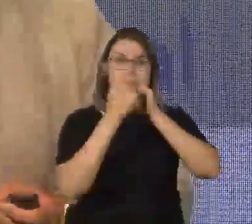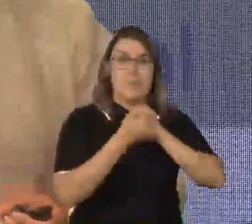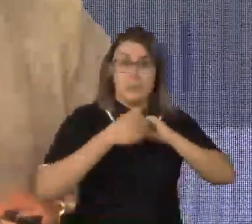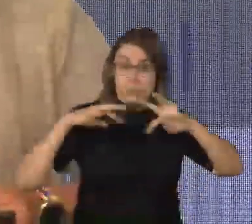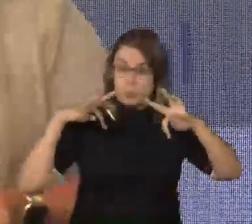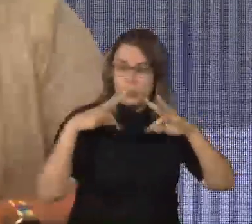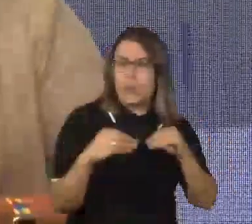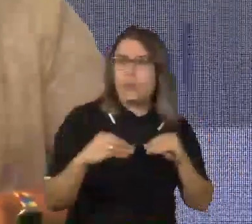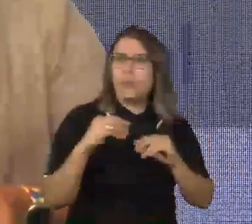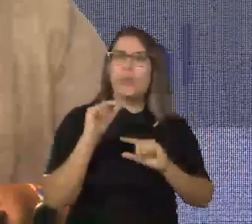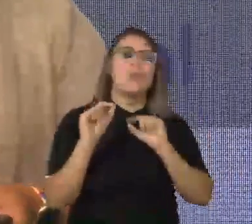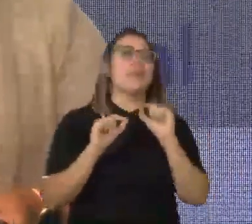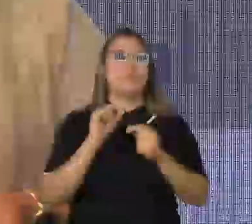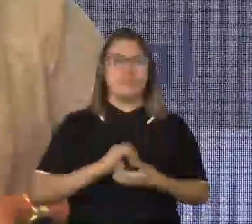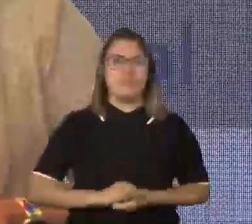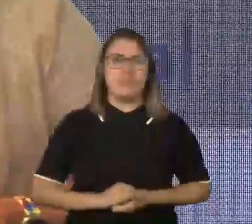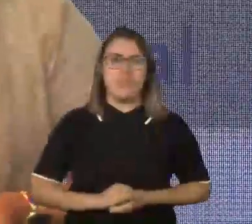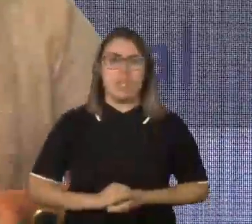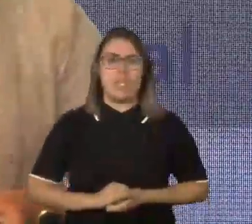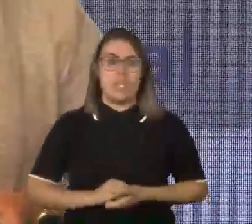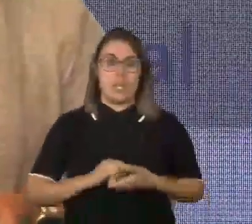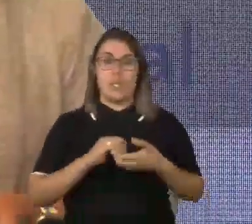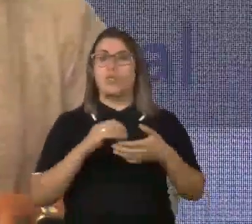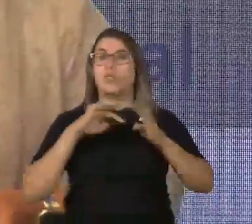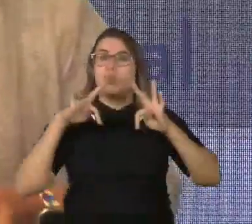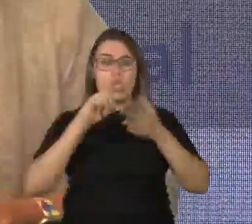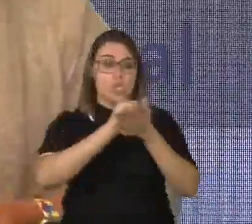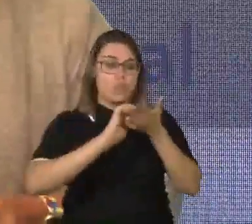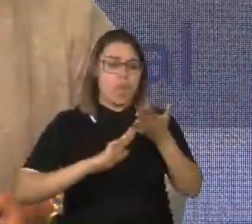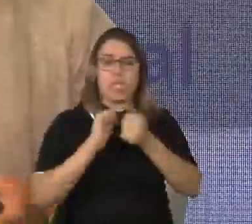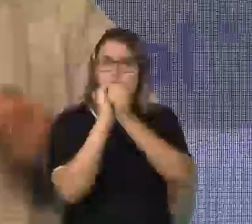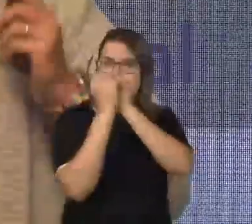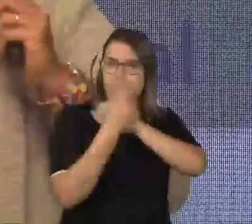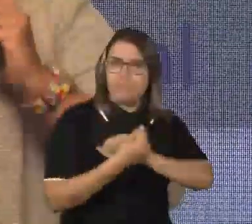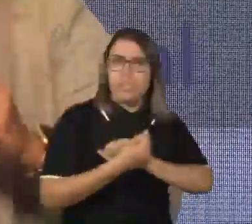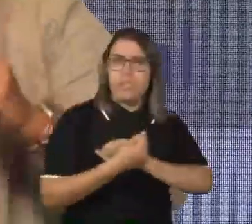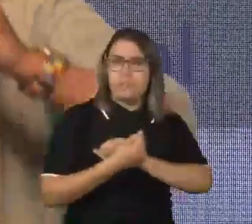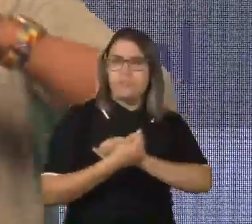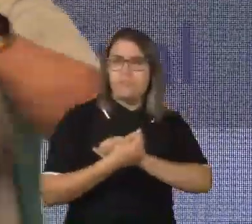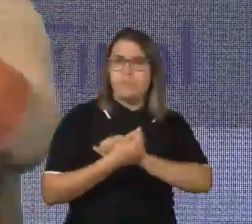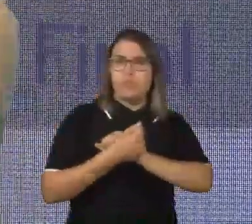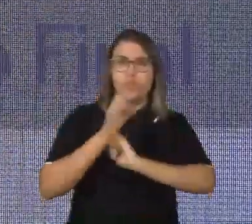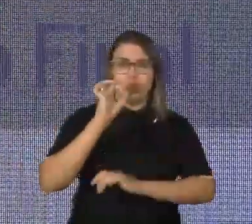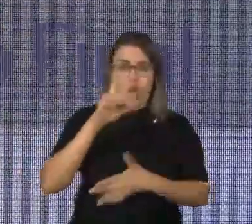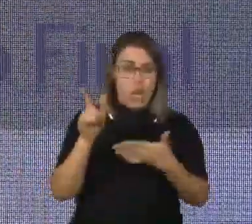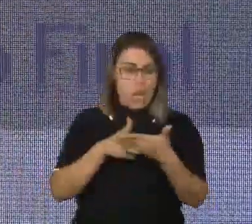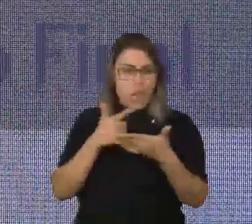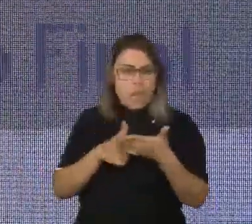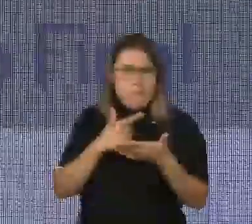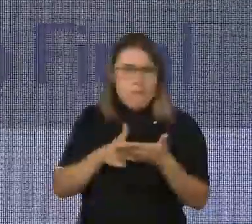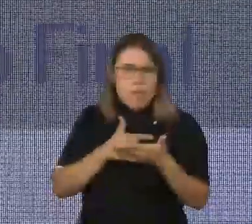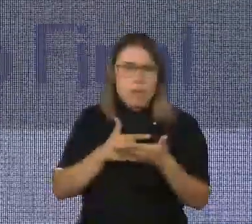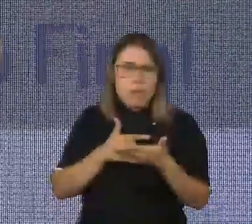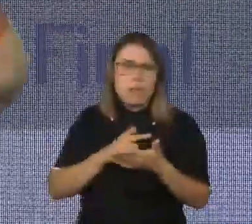significa que os materiais adaptados, onde não apenas o livro didático,